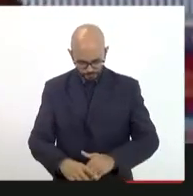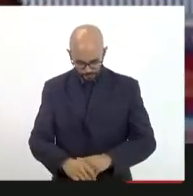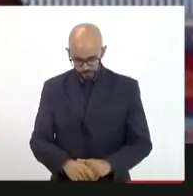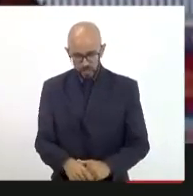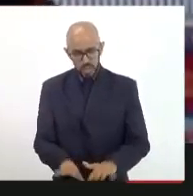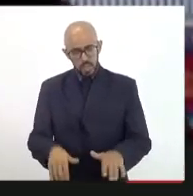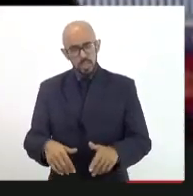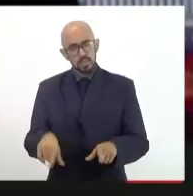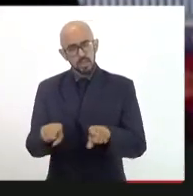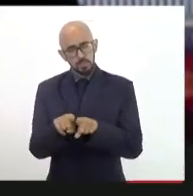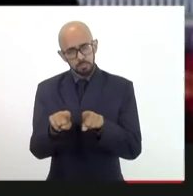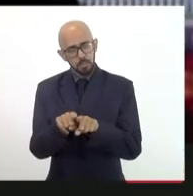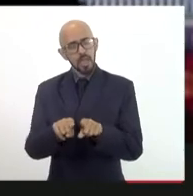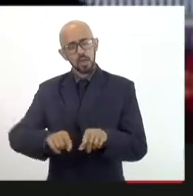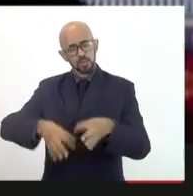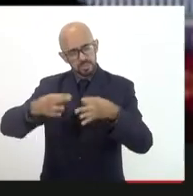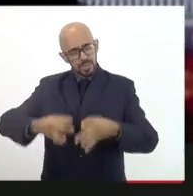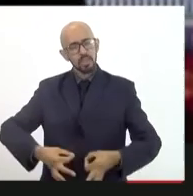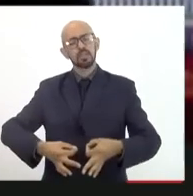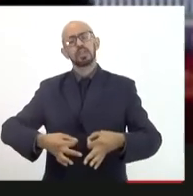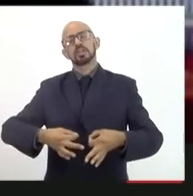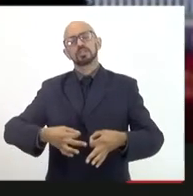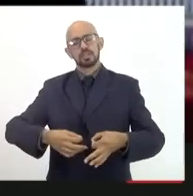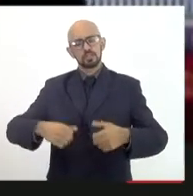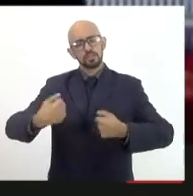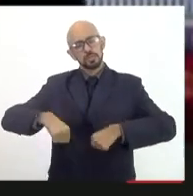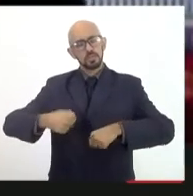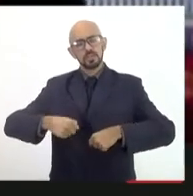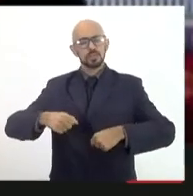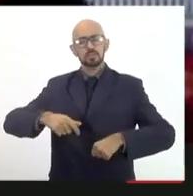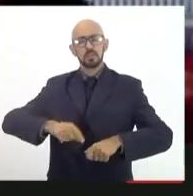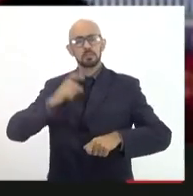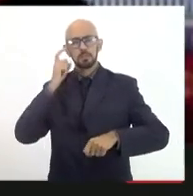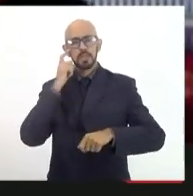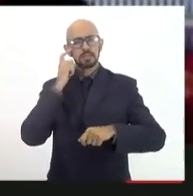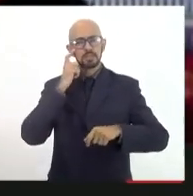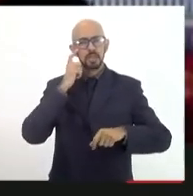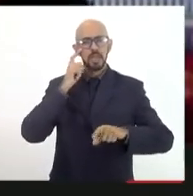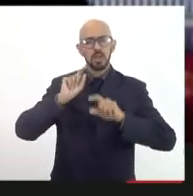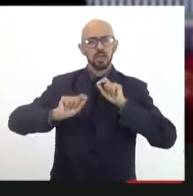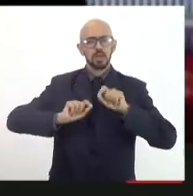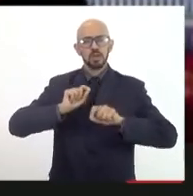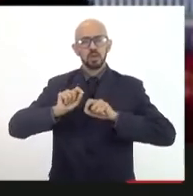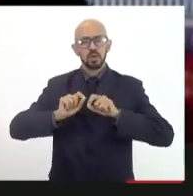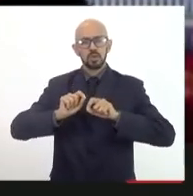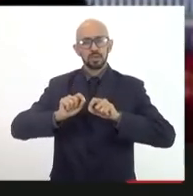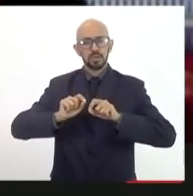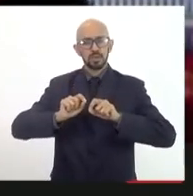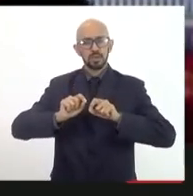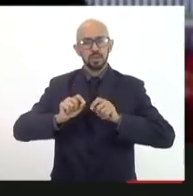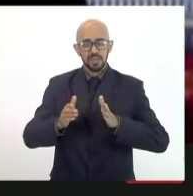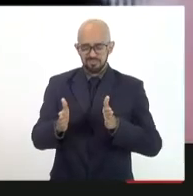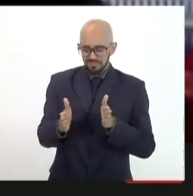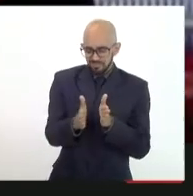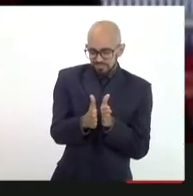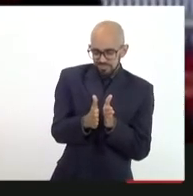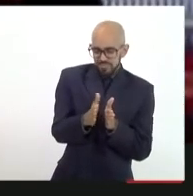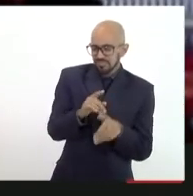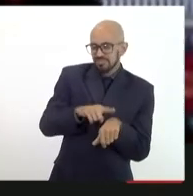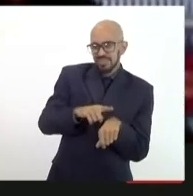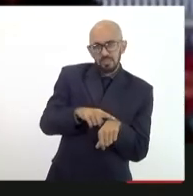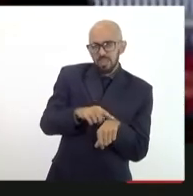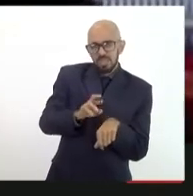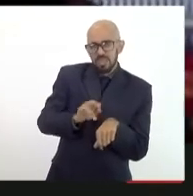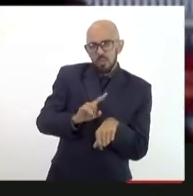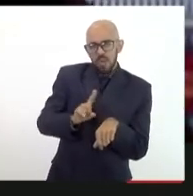com certeza não pode ser pensado em curtíssimo prazo é preciso que a gente pense o